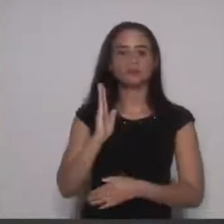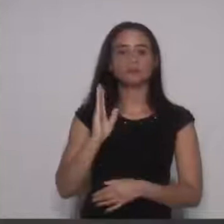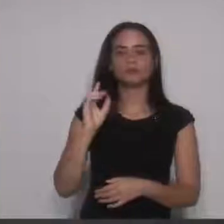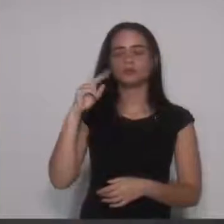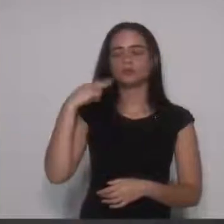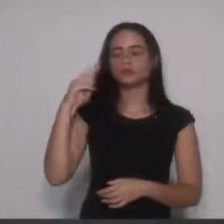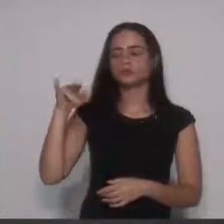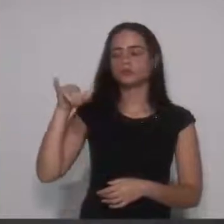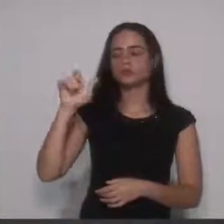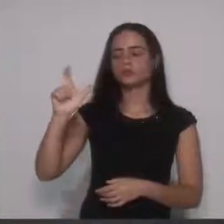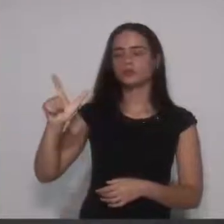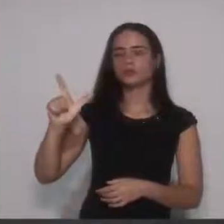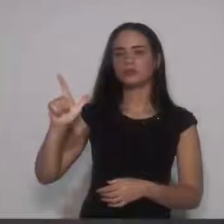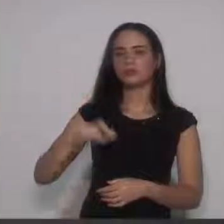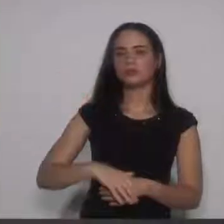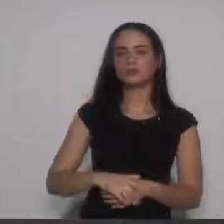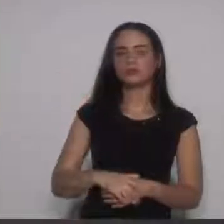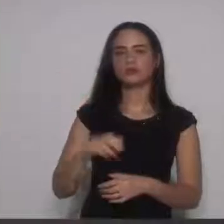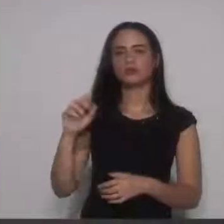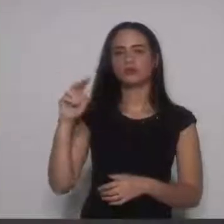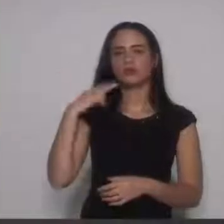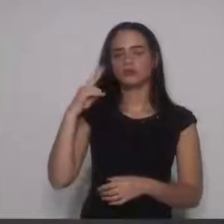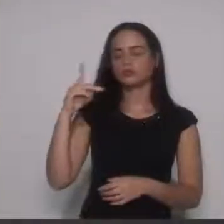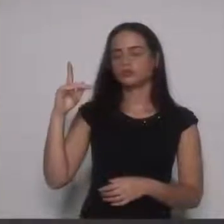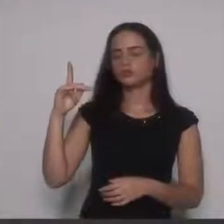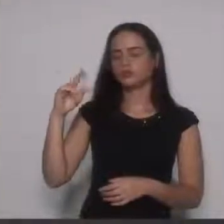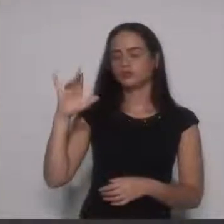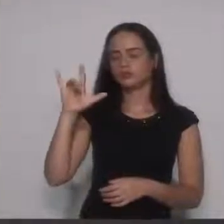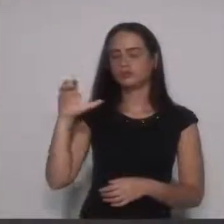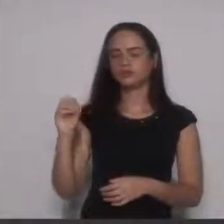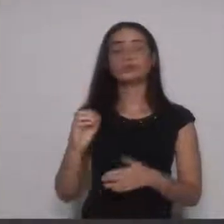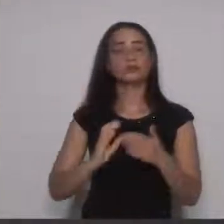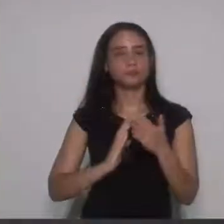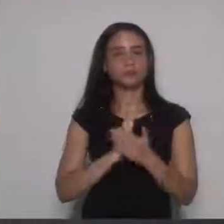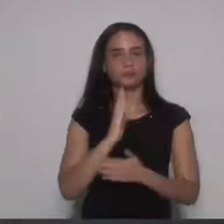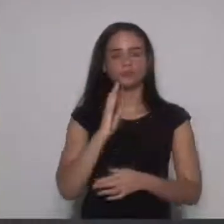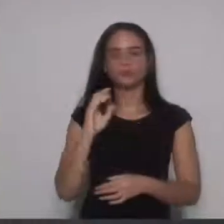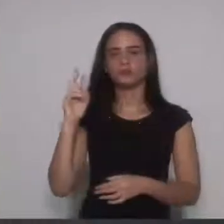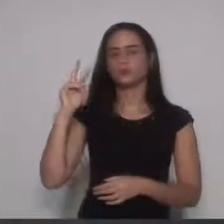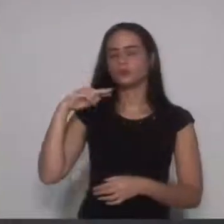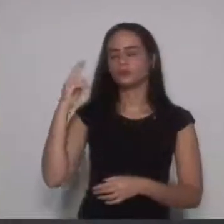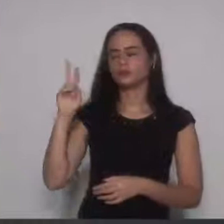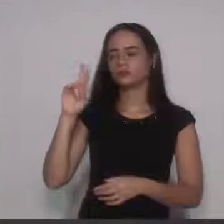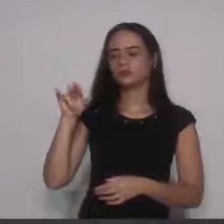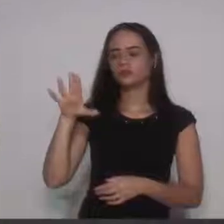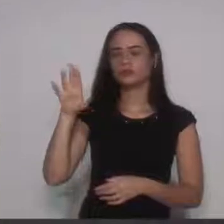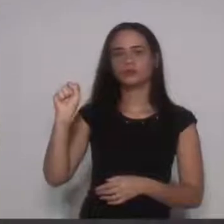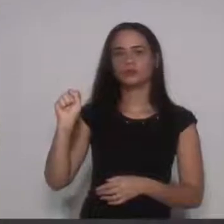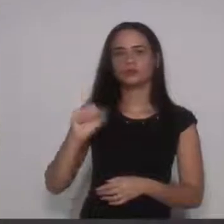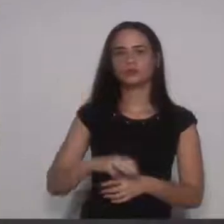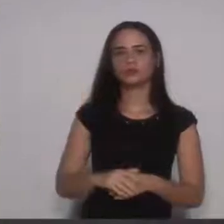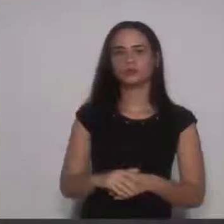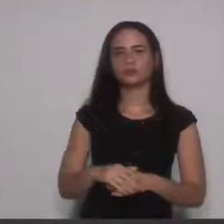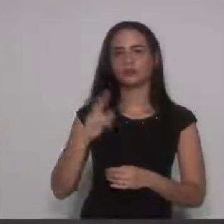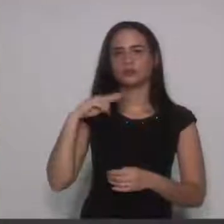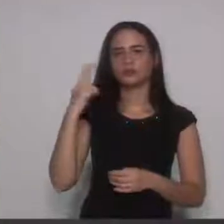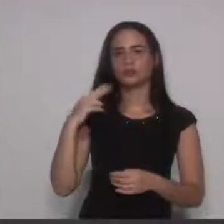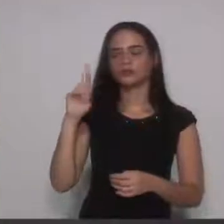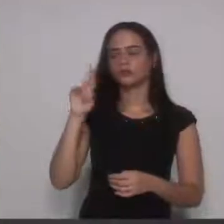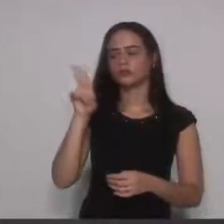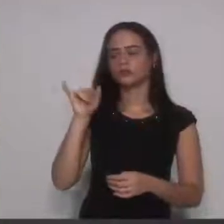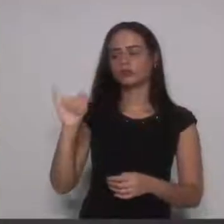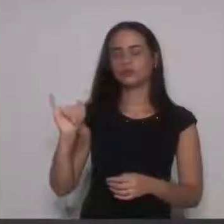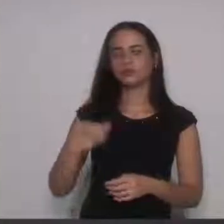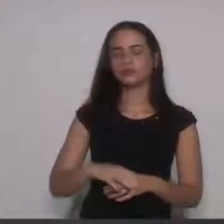vereador Nil Ramos, vereador Paulinho Palmeira, aprovo, vereador Rubens Nunes, vereador Rui